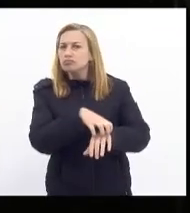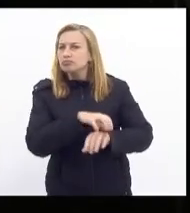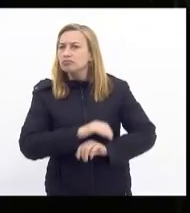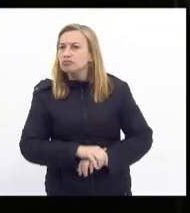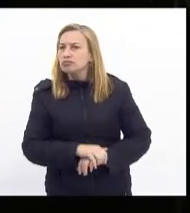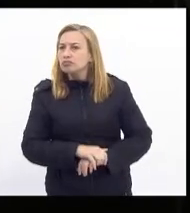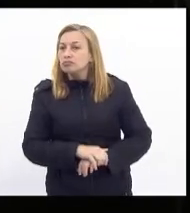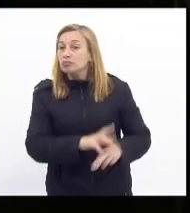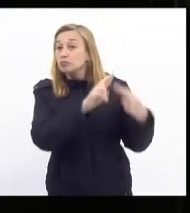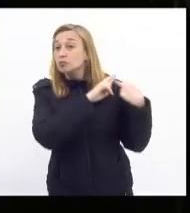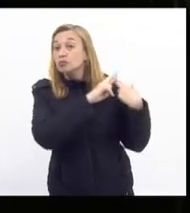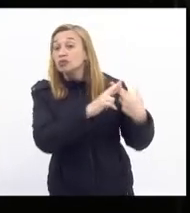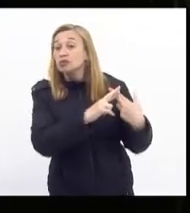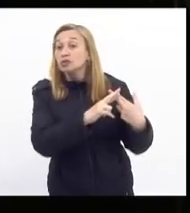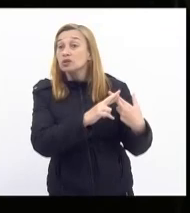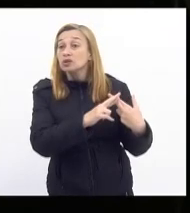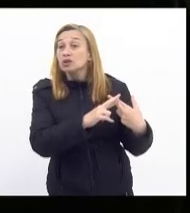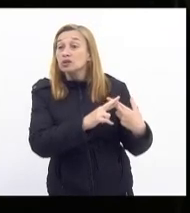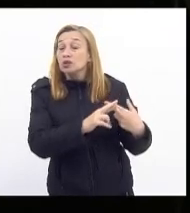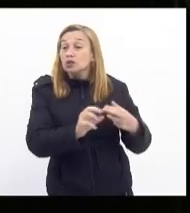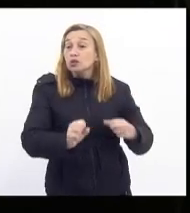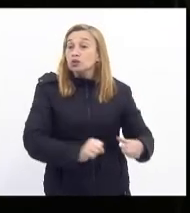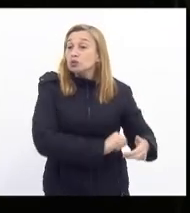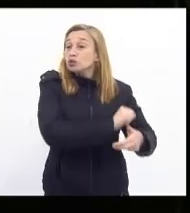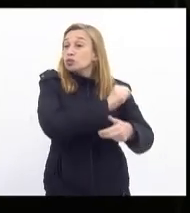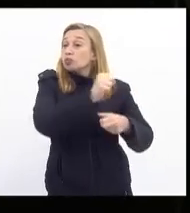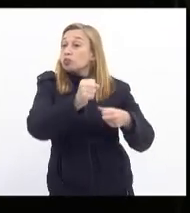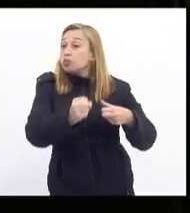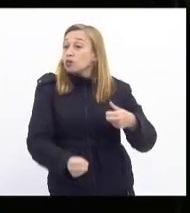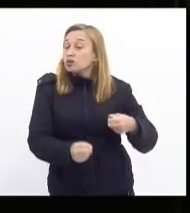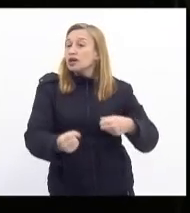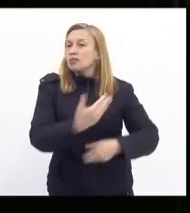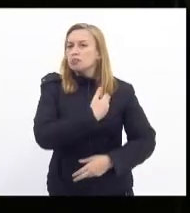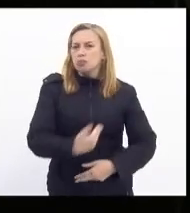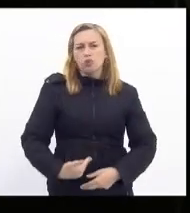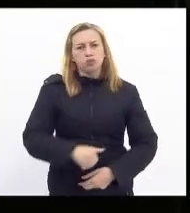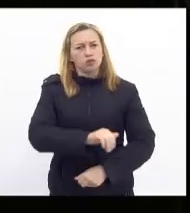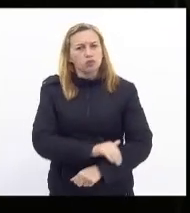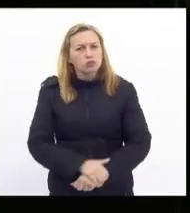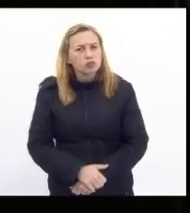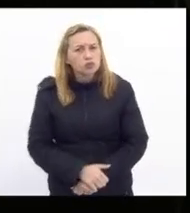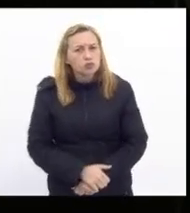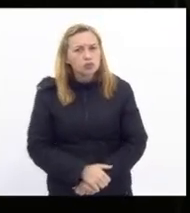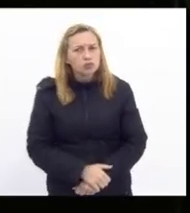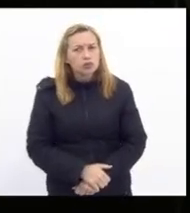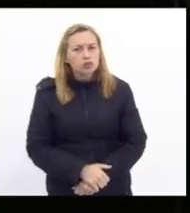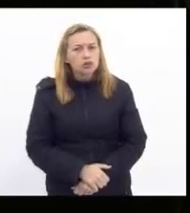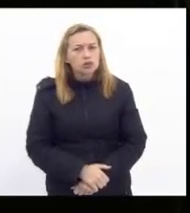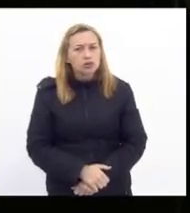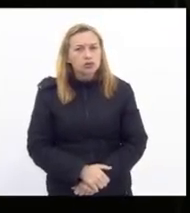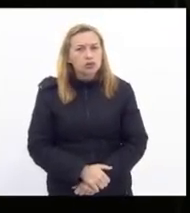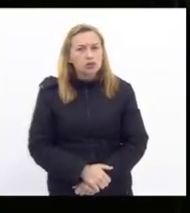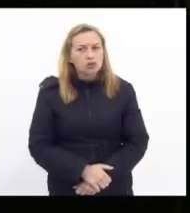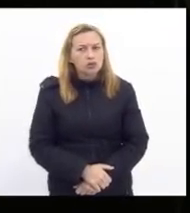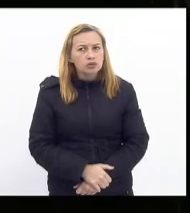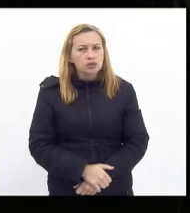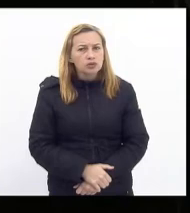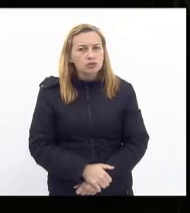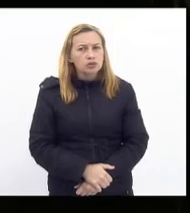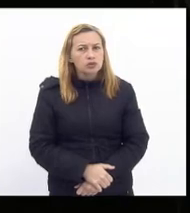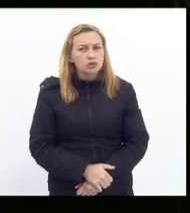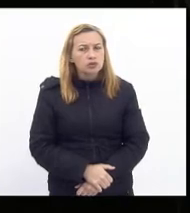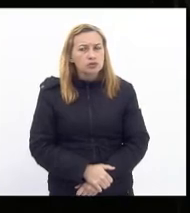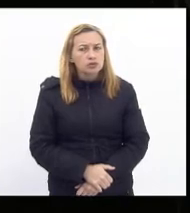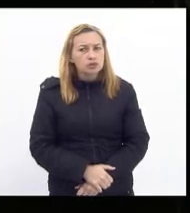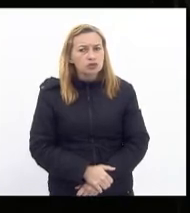é de responsabilidade do poder público e que passam